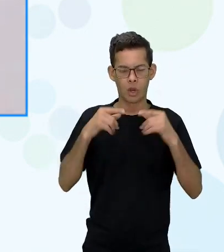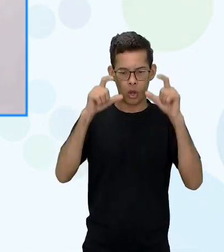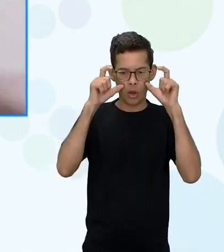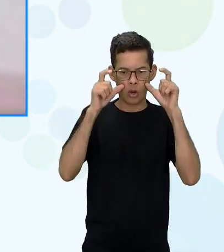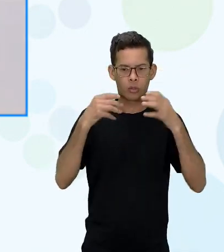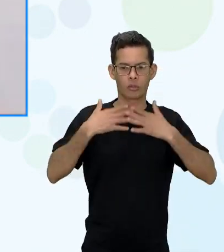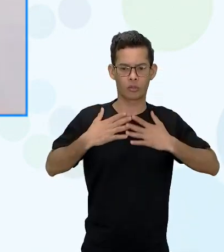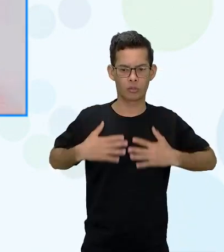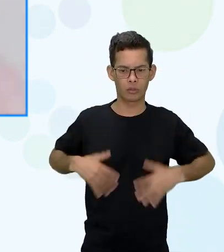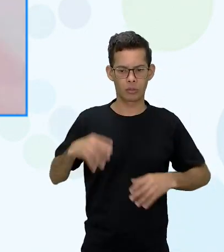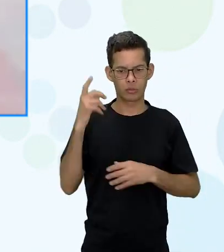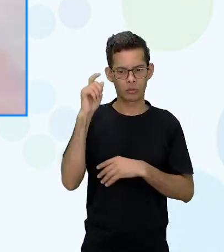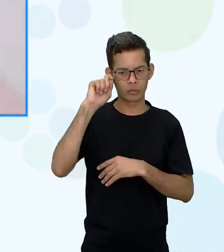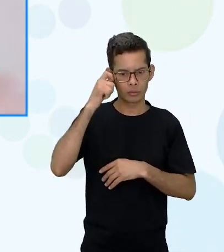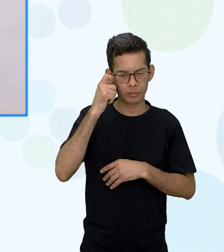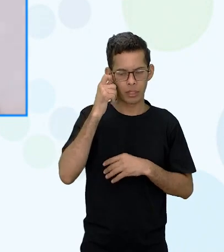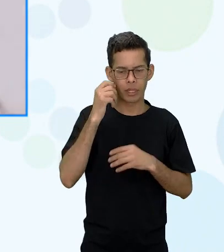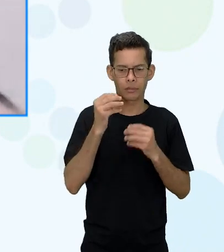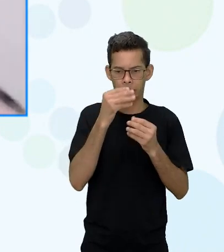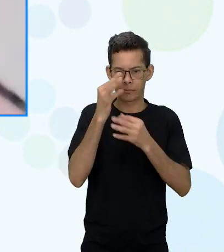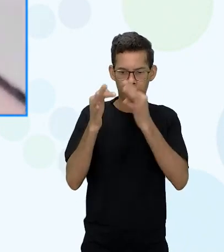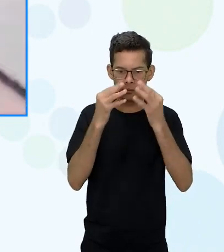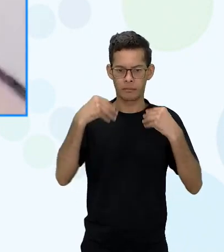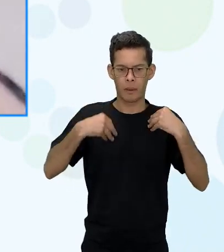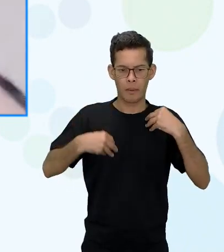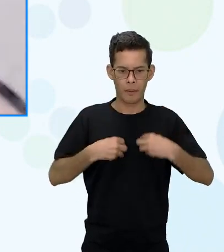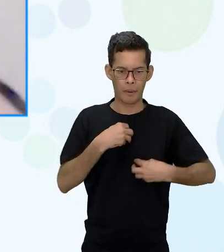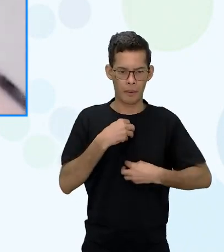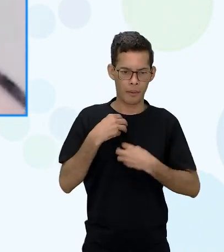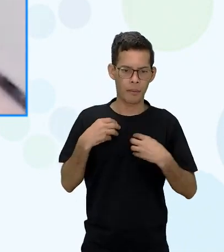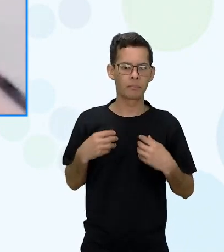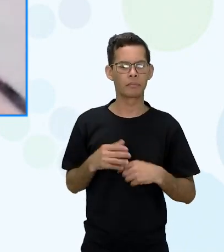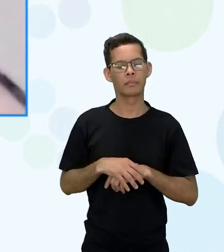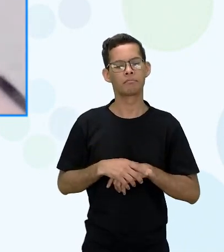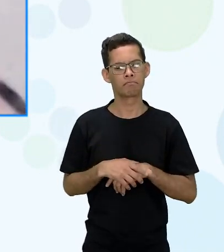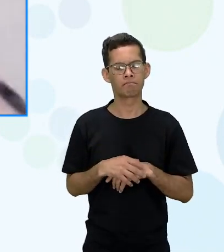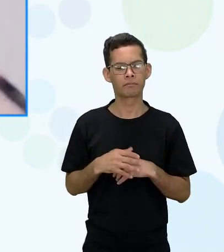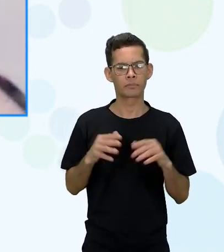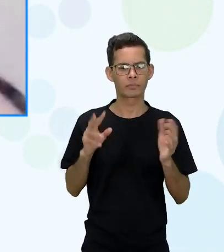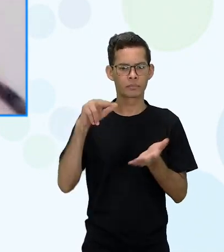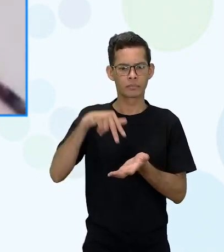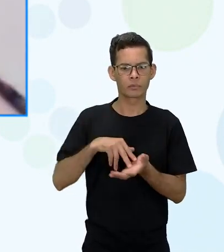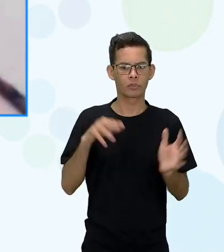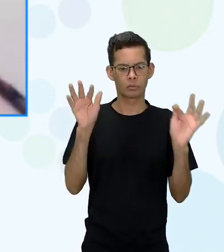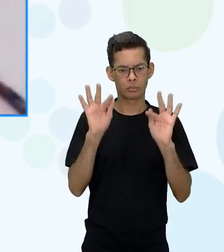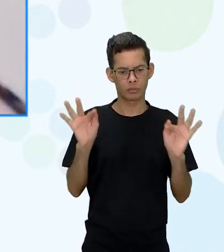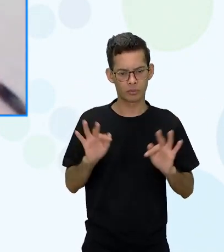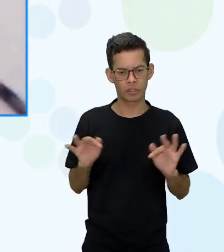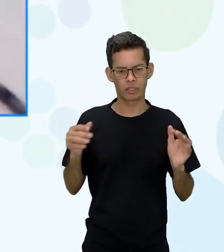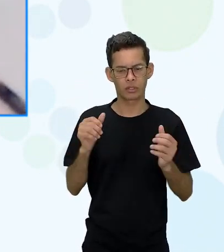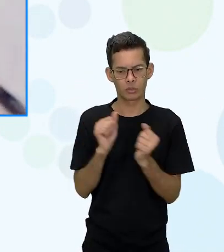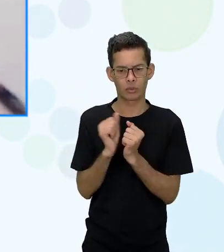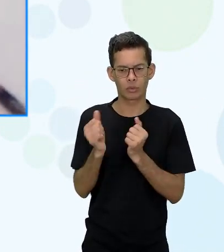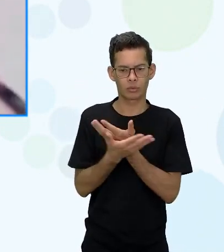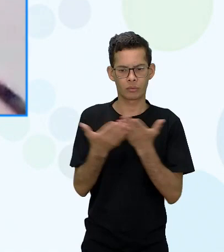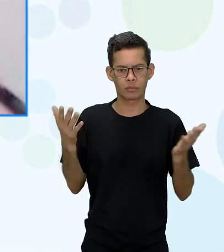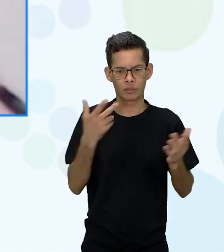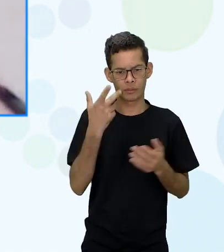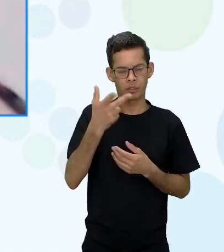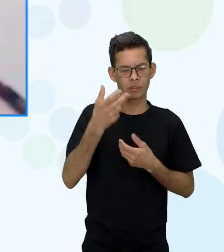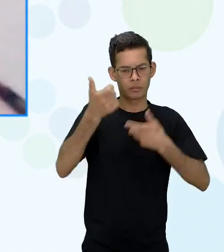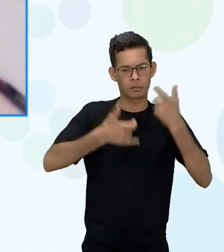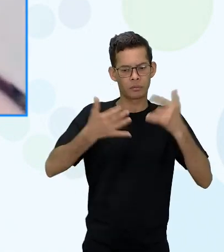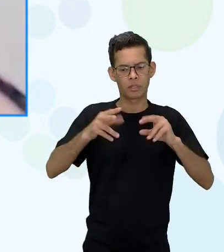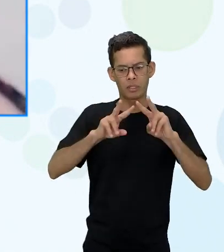preta, com flores. E estou muito feliz de estar aqui com vocês. E vocês falando nisso,